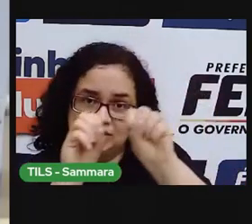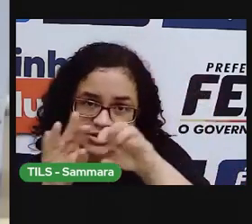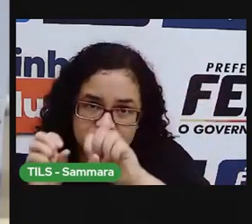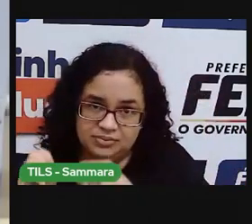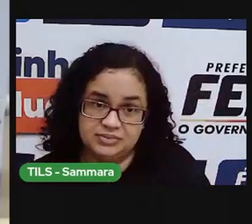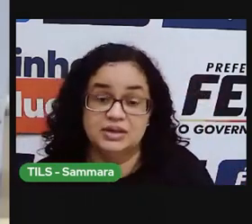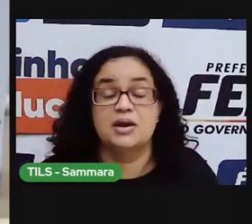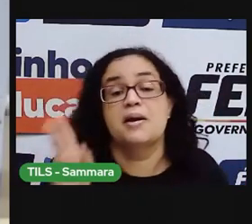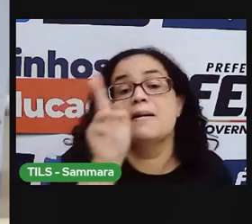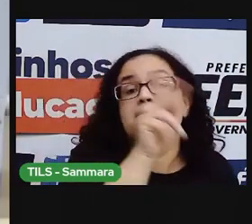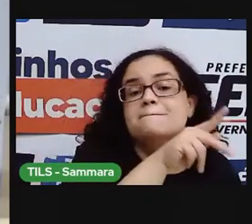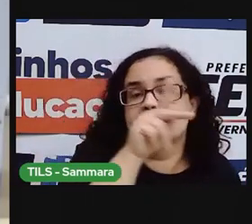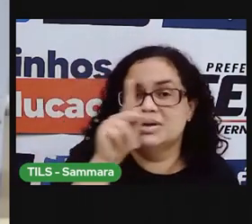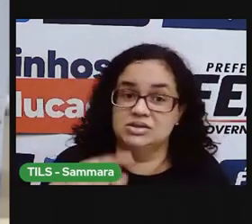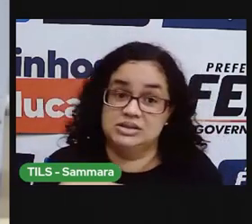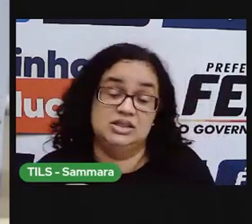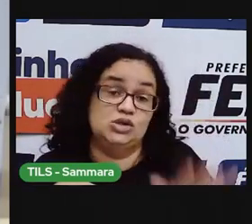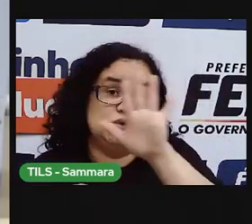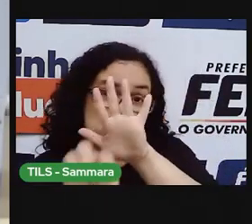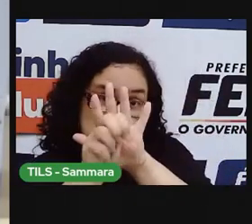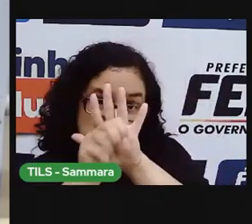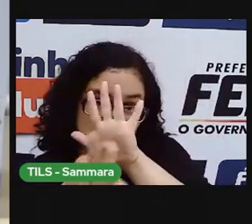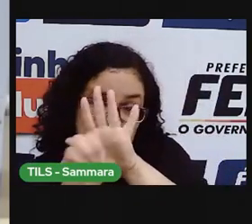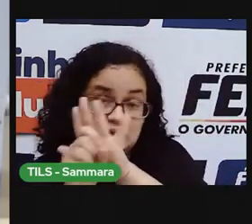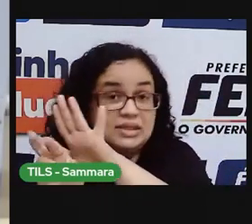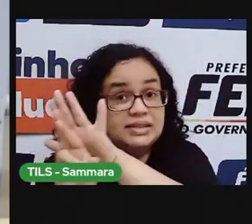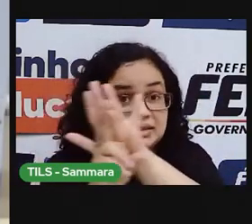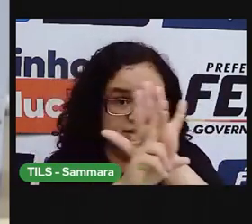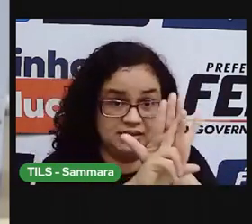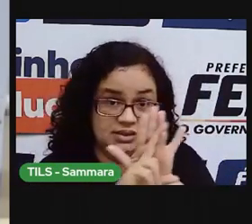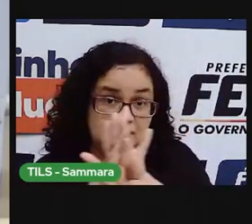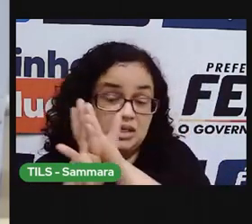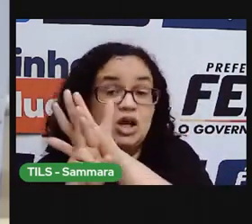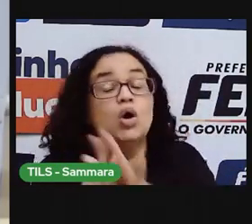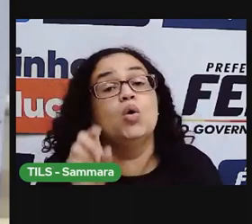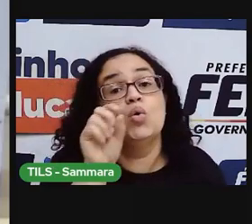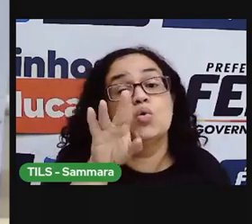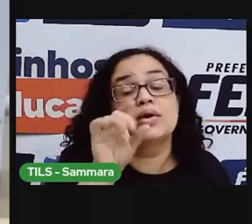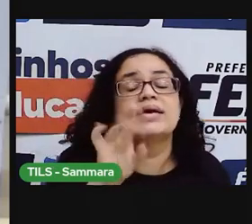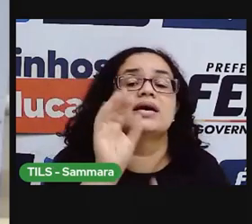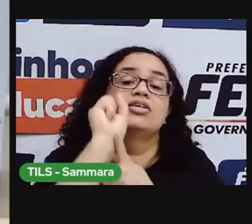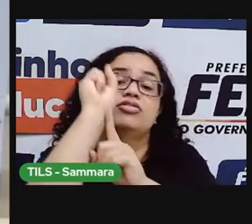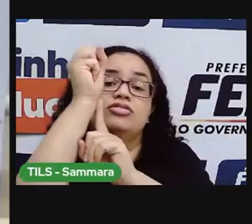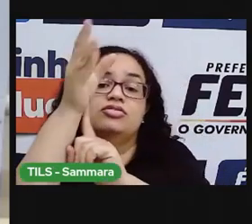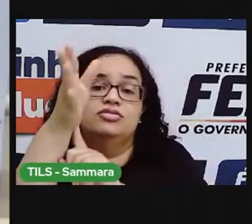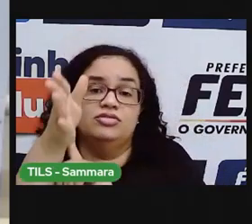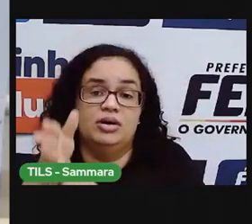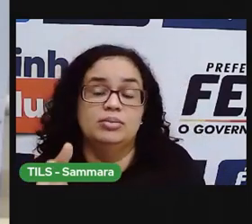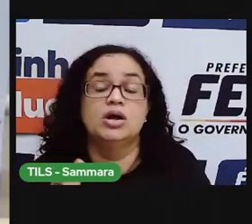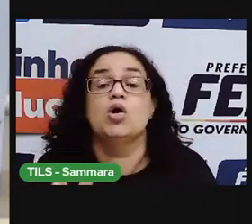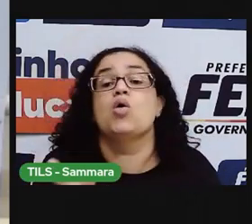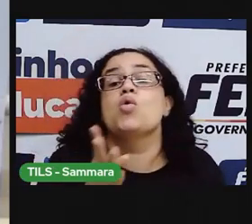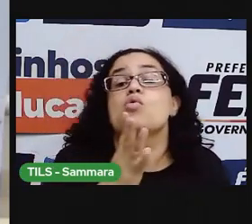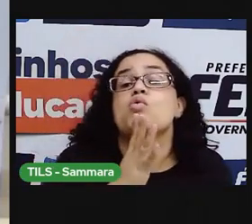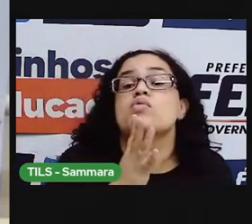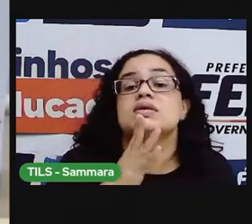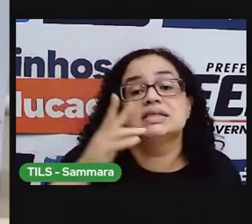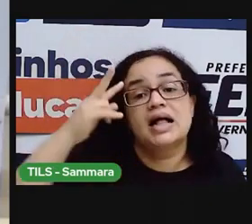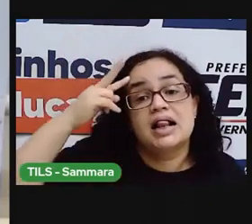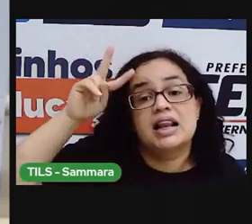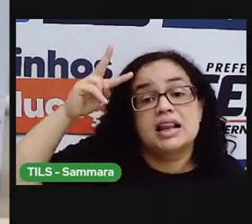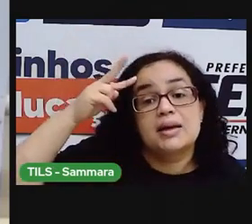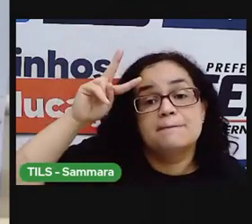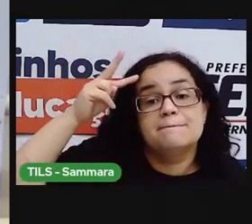Pronto. A Pró preparou alguns slides pra mostrar pra vocês o que é fábula e conhecer um pouquinho, ou